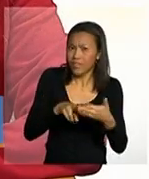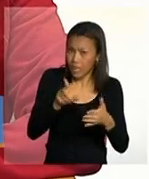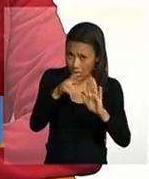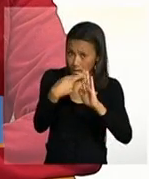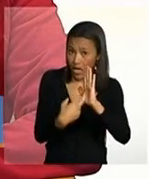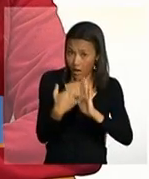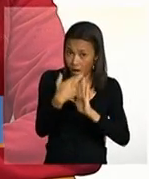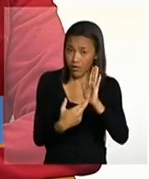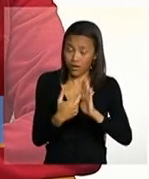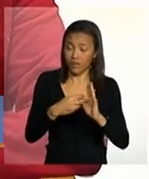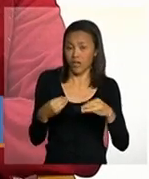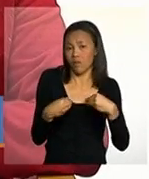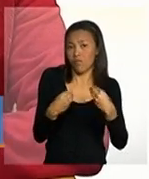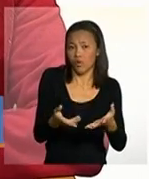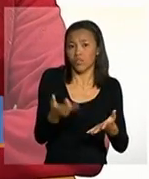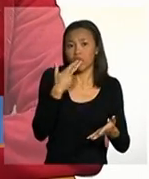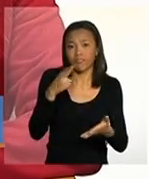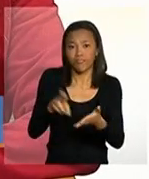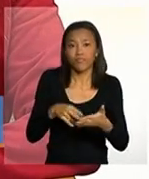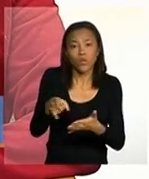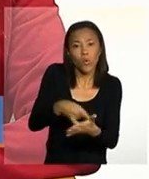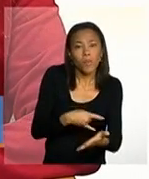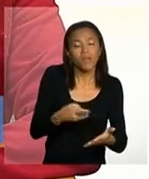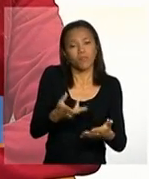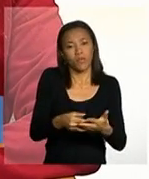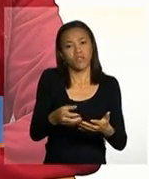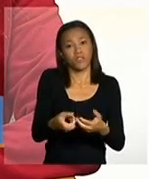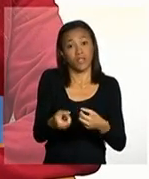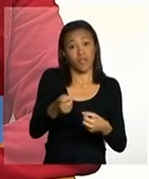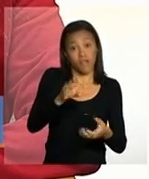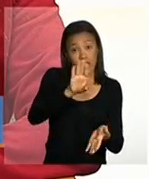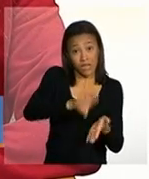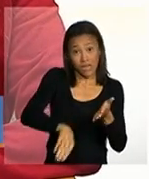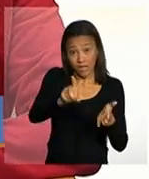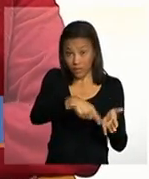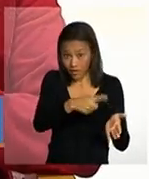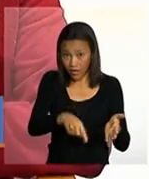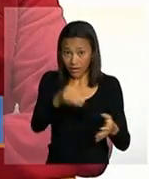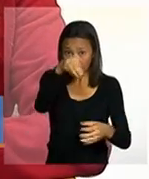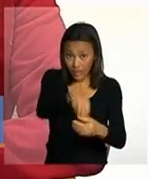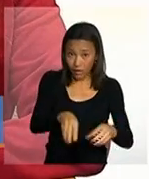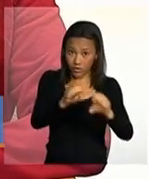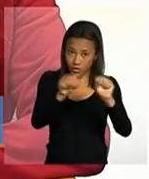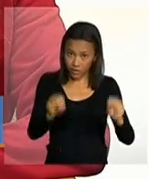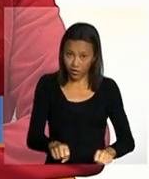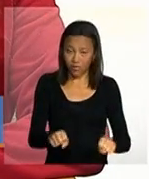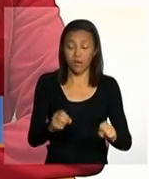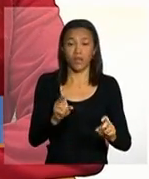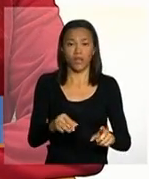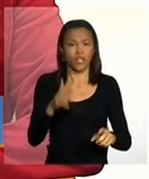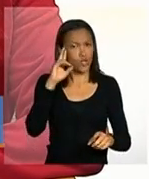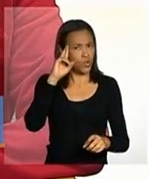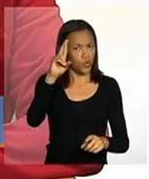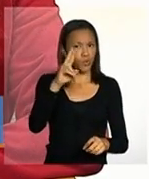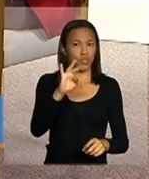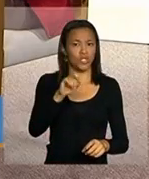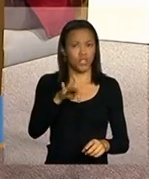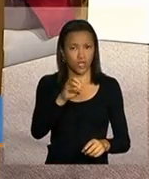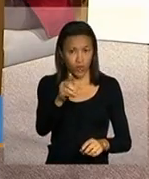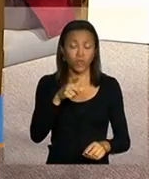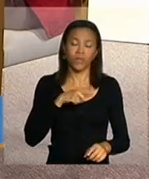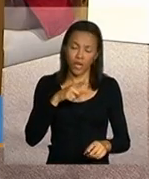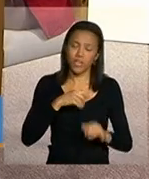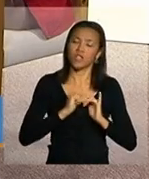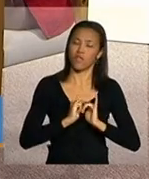essas ações de recurso pode ser feita a reversão de cancelamento diretamente no CIBEC e o gestor municipal do programa Bolsa Família ele tem essas